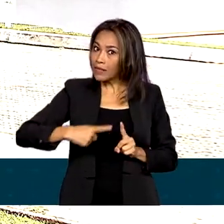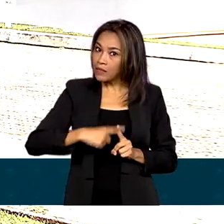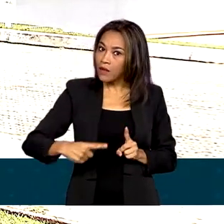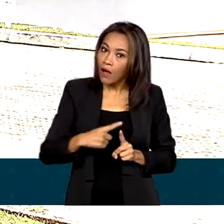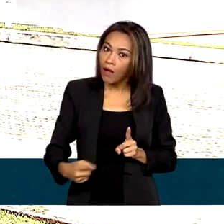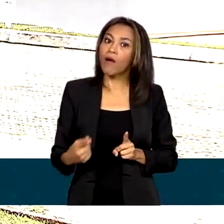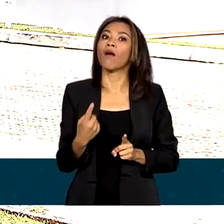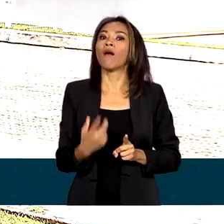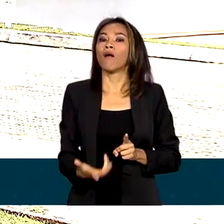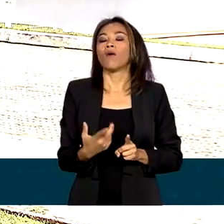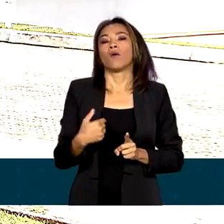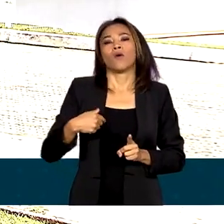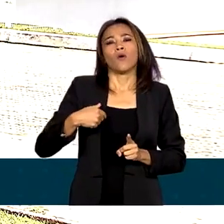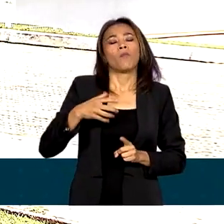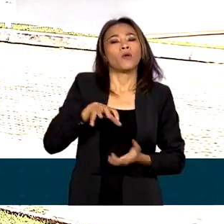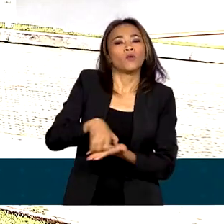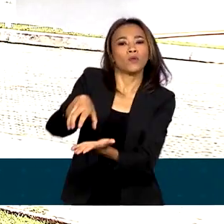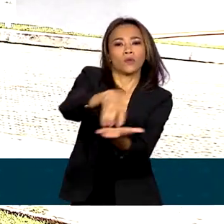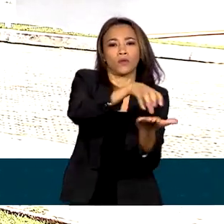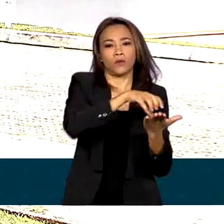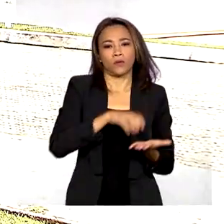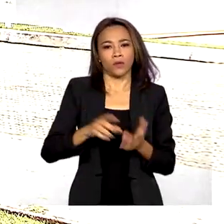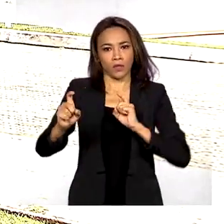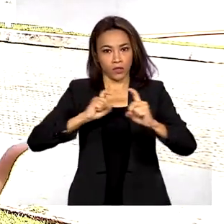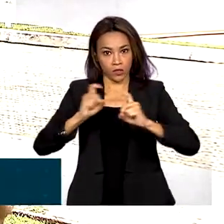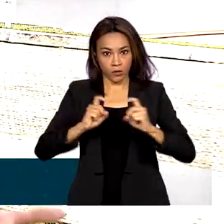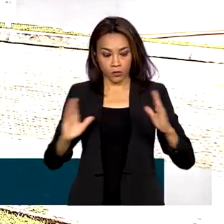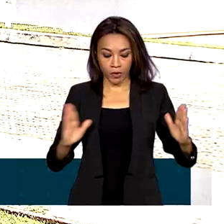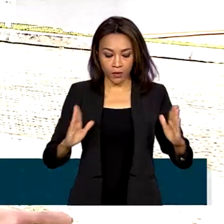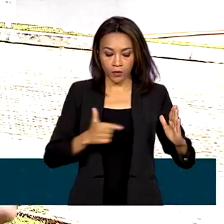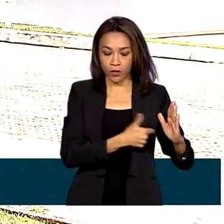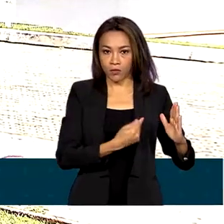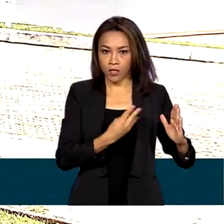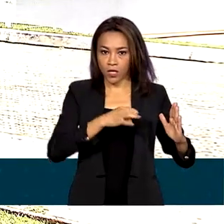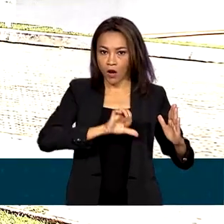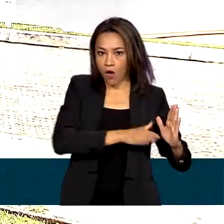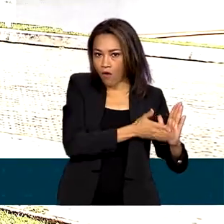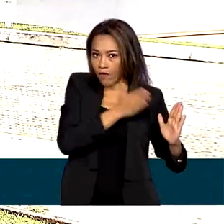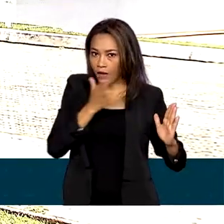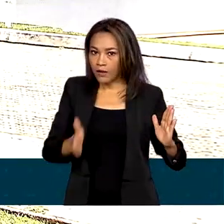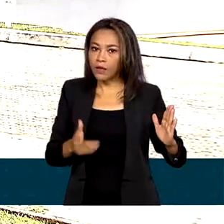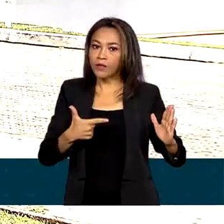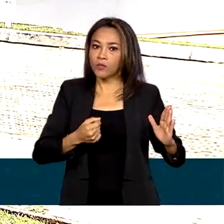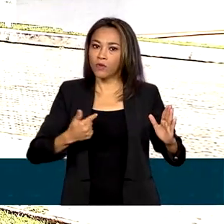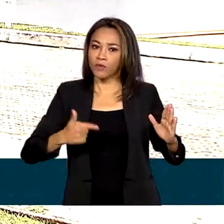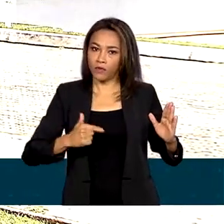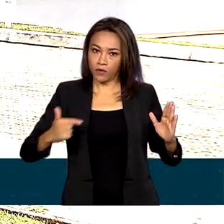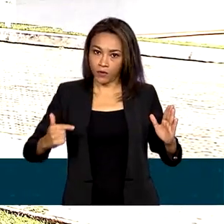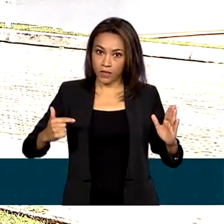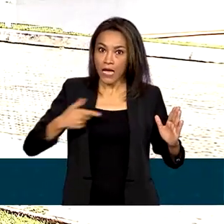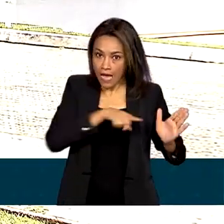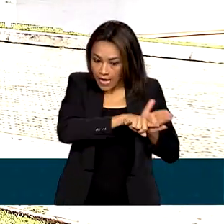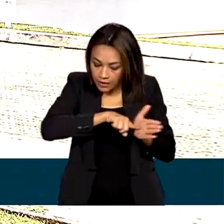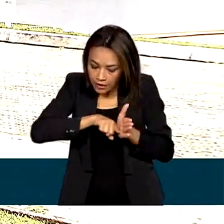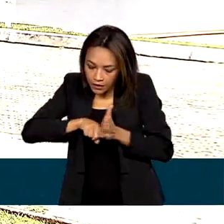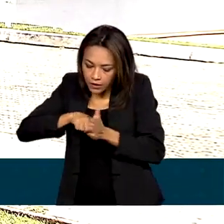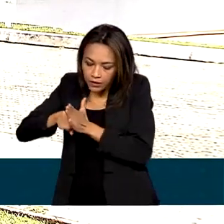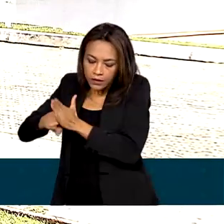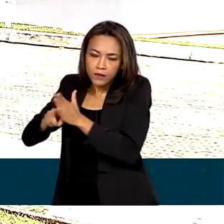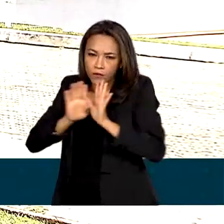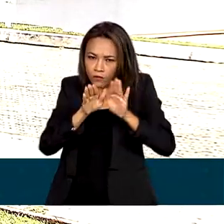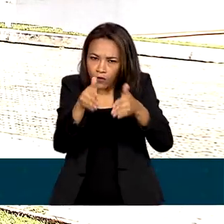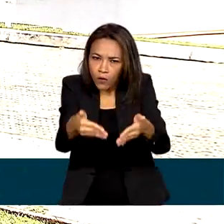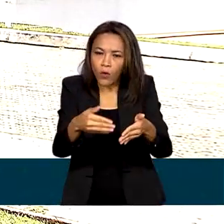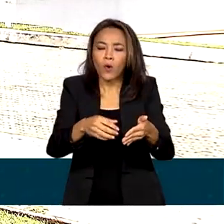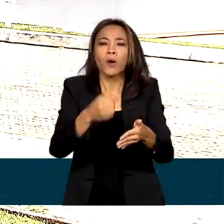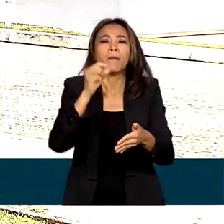pelos órgãos da Administração Pública Federal, no período de 2019 a 2022. O estudo se concentrou em cerca de 1